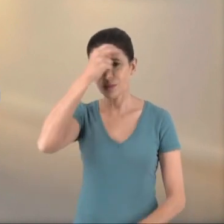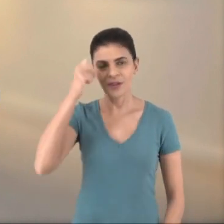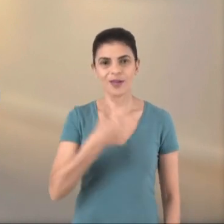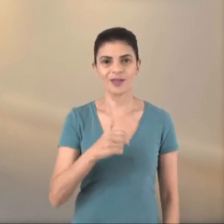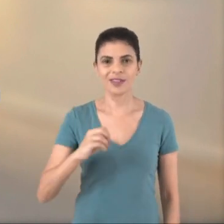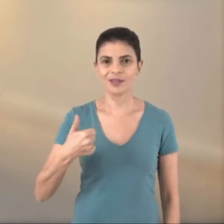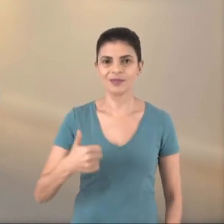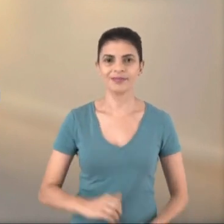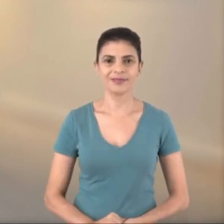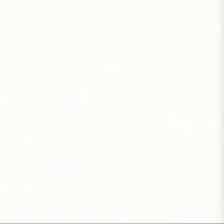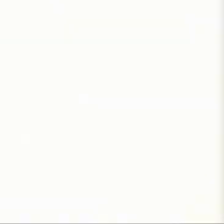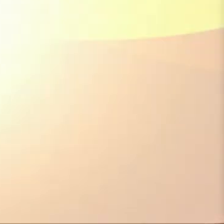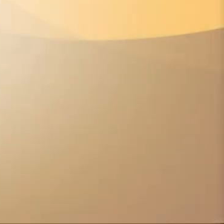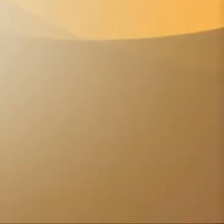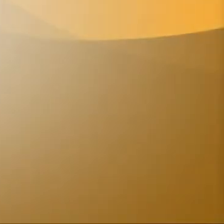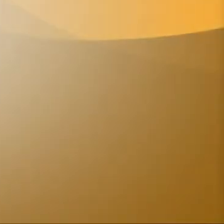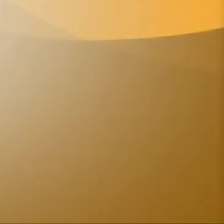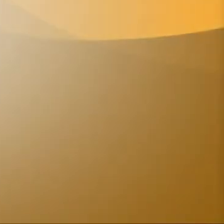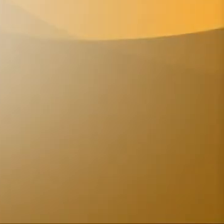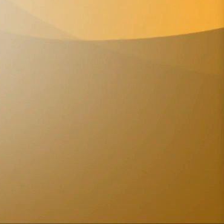guarda municipal 11-101.